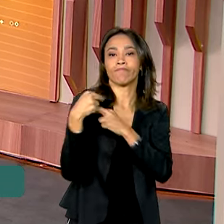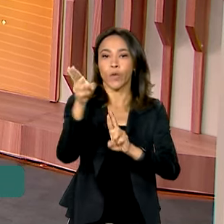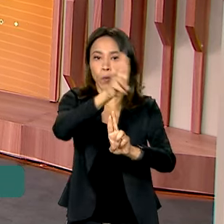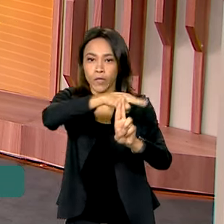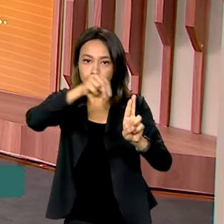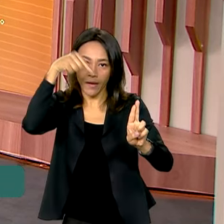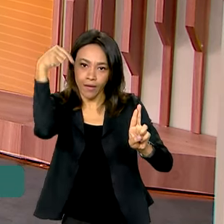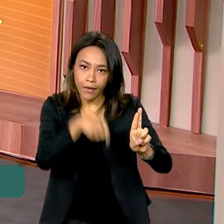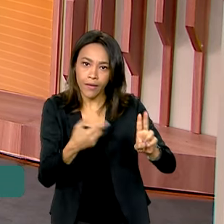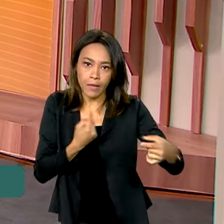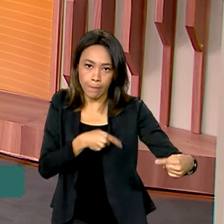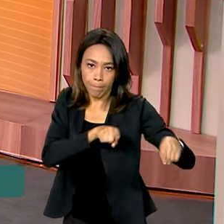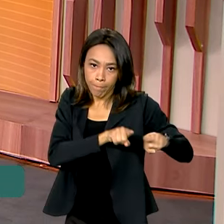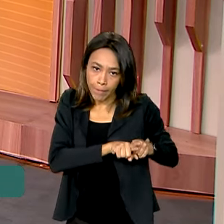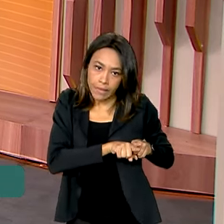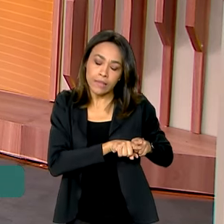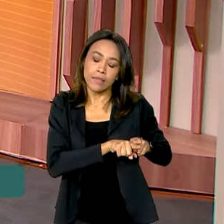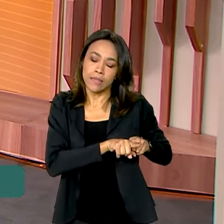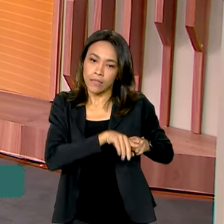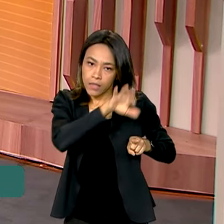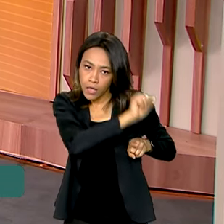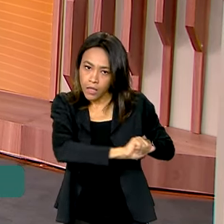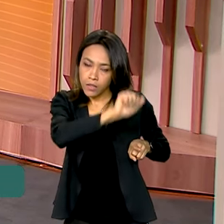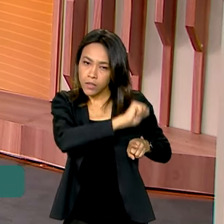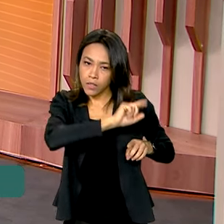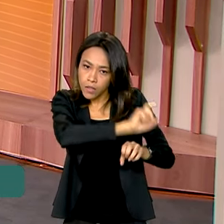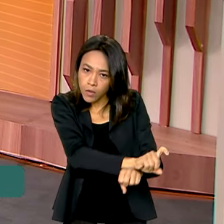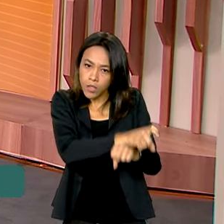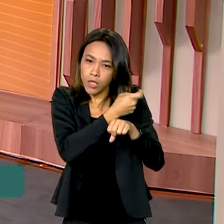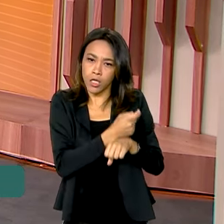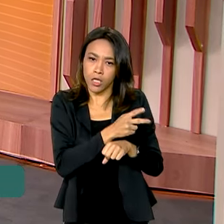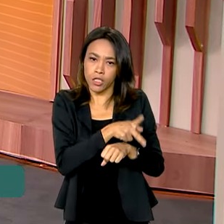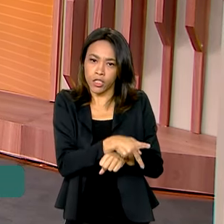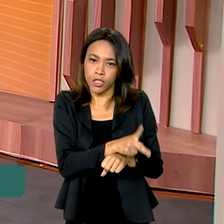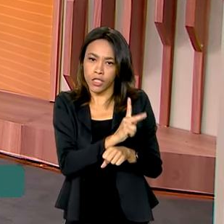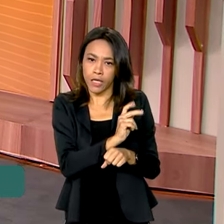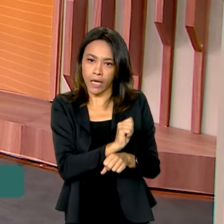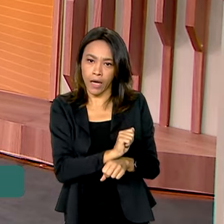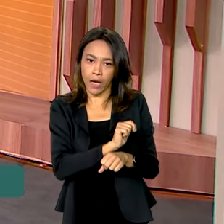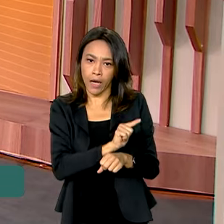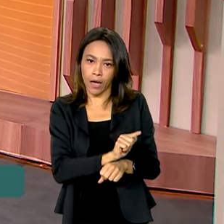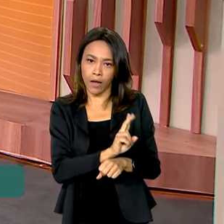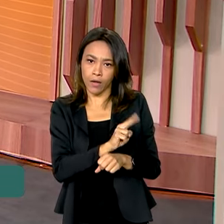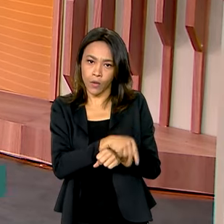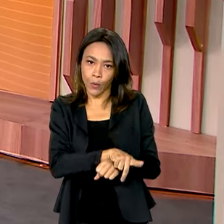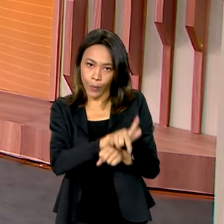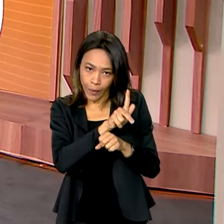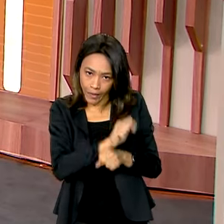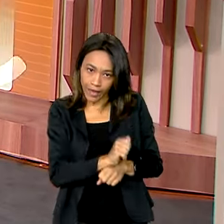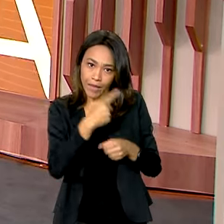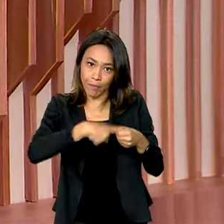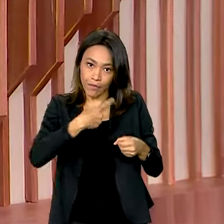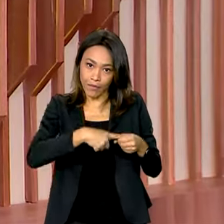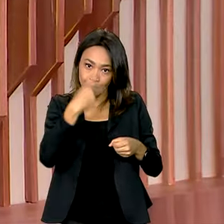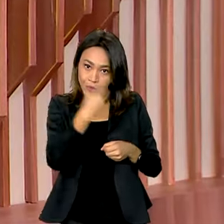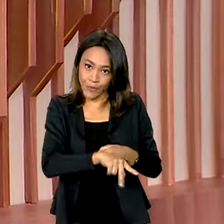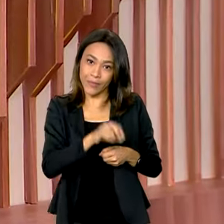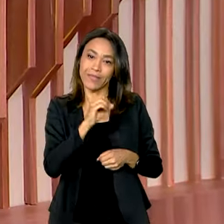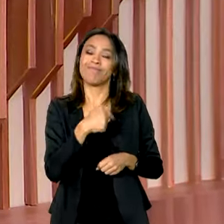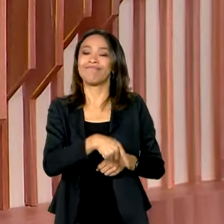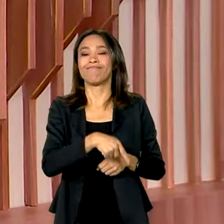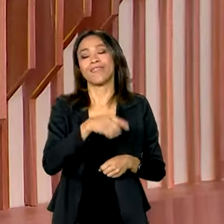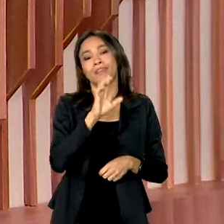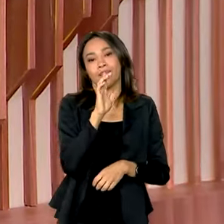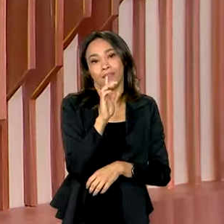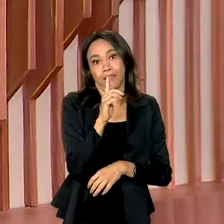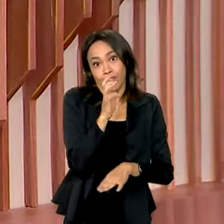Brasília, em parceria com a Associação Quilombo Calunga e a Prefeitura Municipal de Cavalcante. A partir